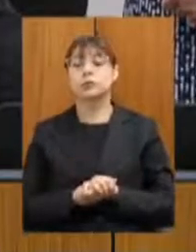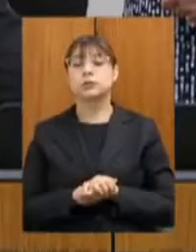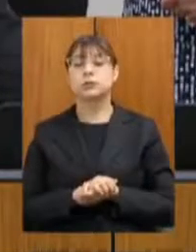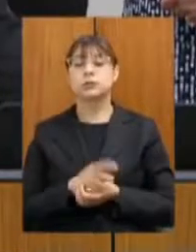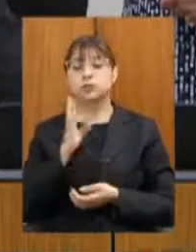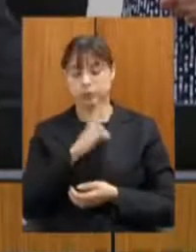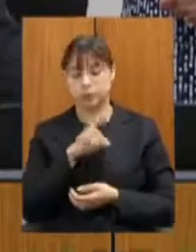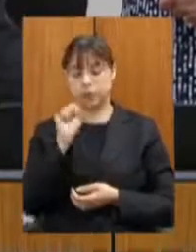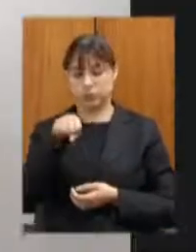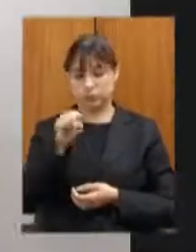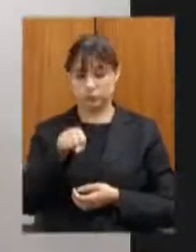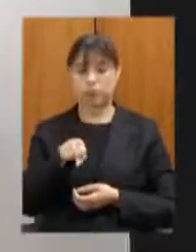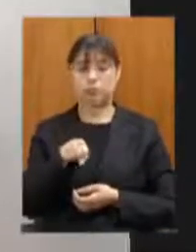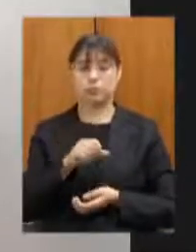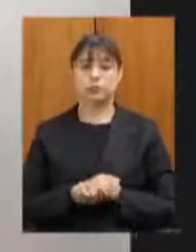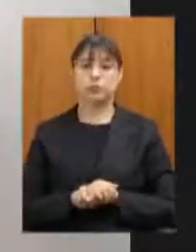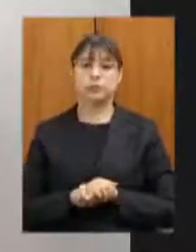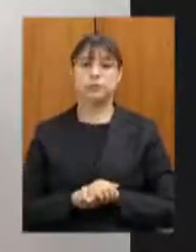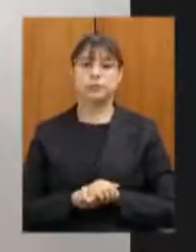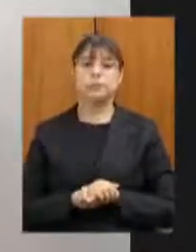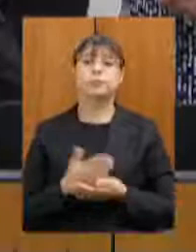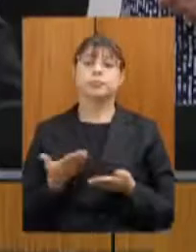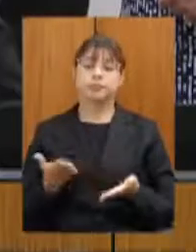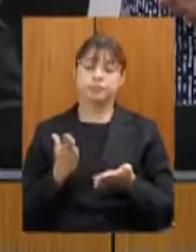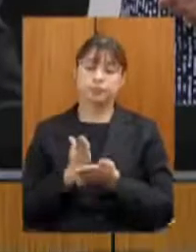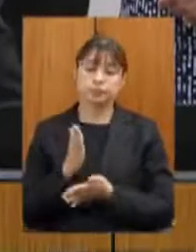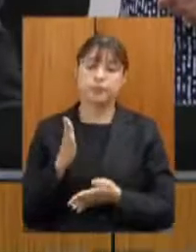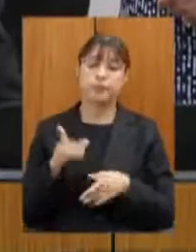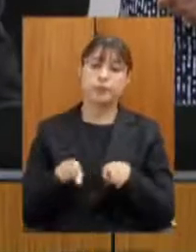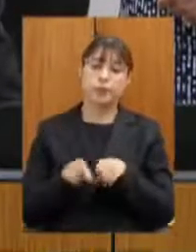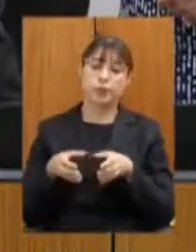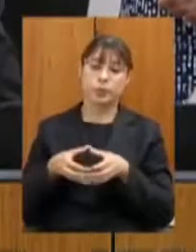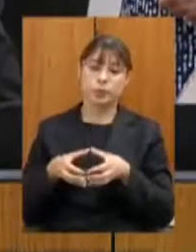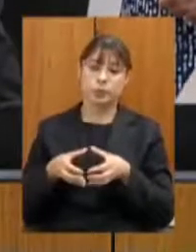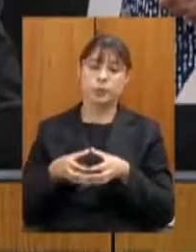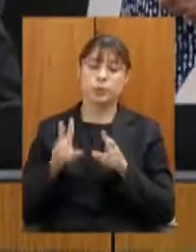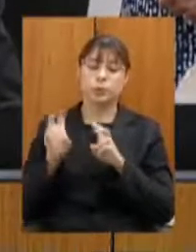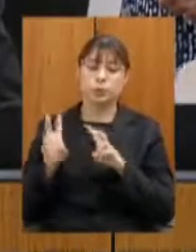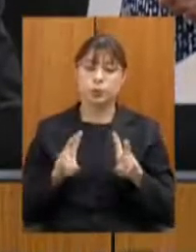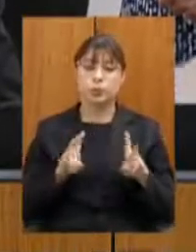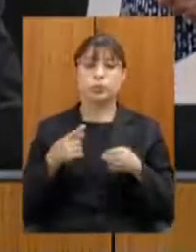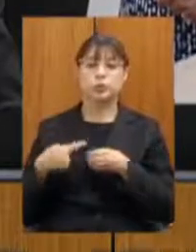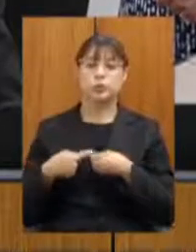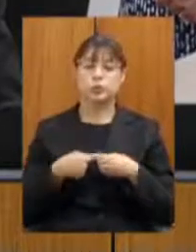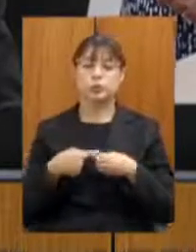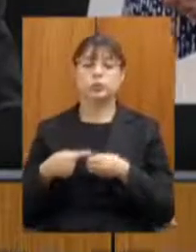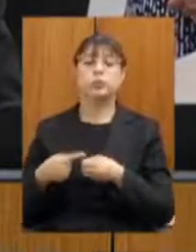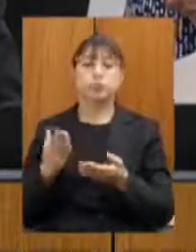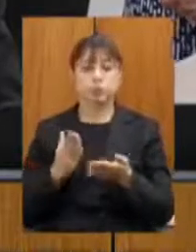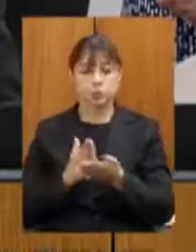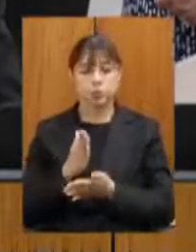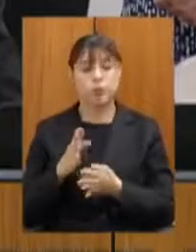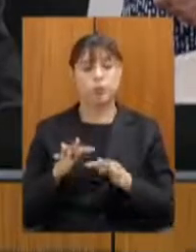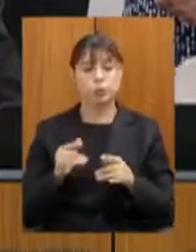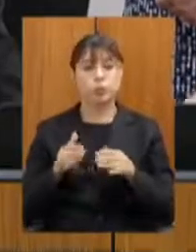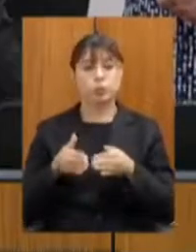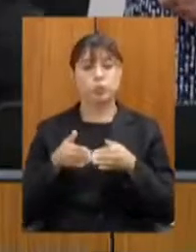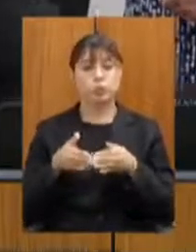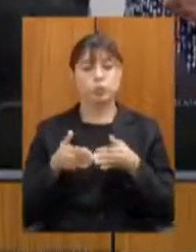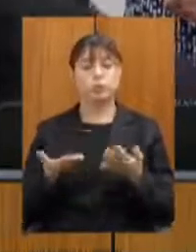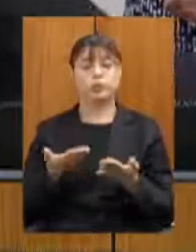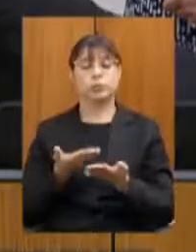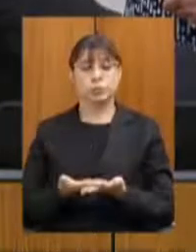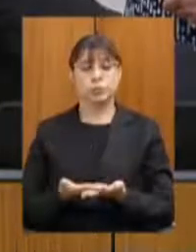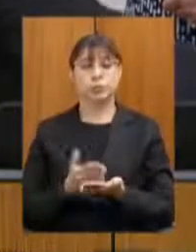voto sim presidente portanto está aprovado também pela comissão de assuntos municipais estão aprovados os requerimentos